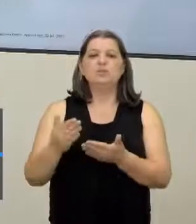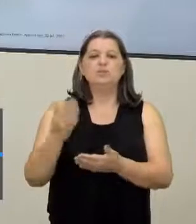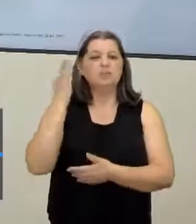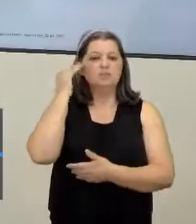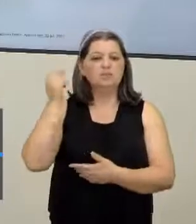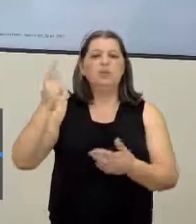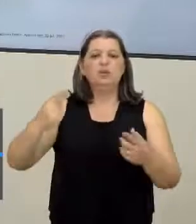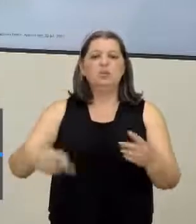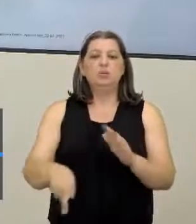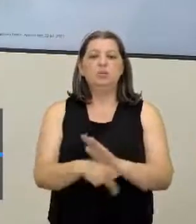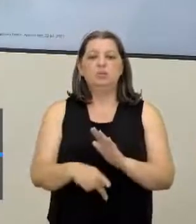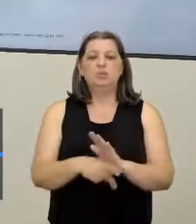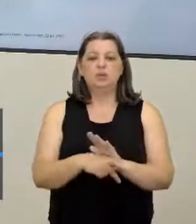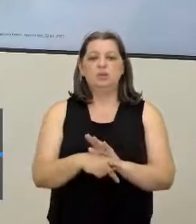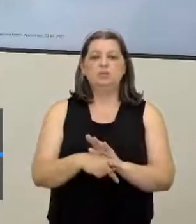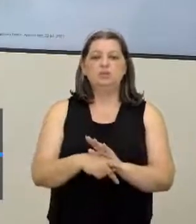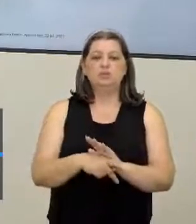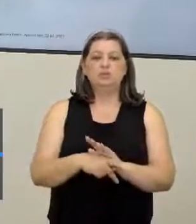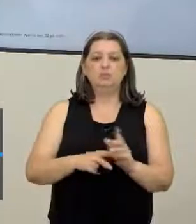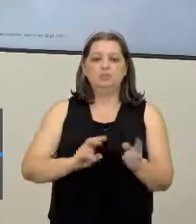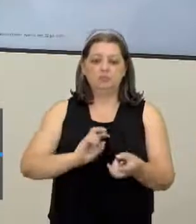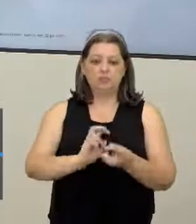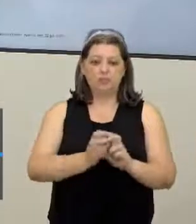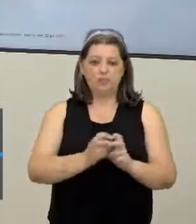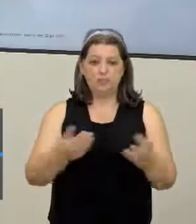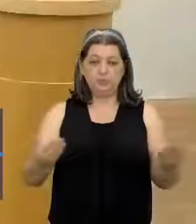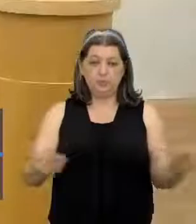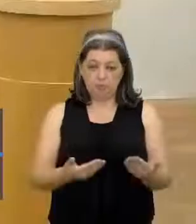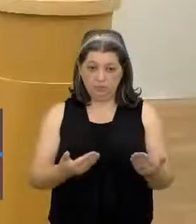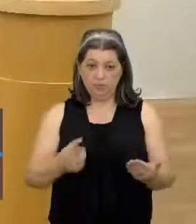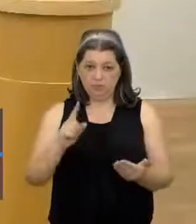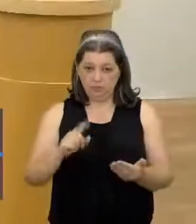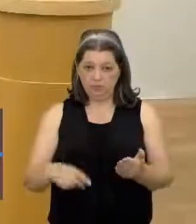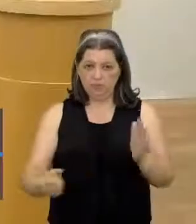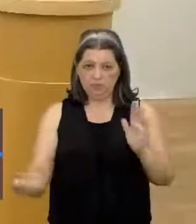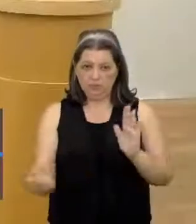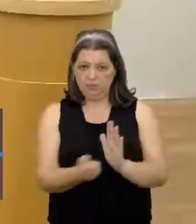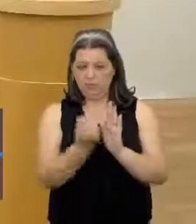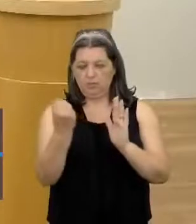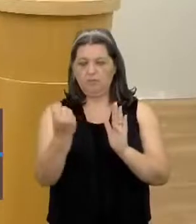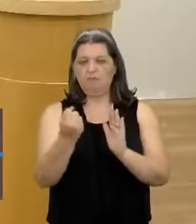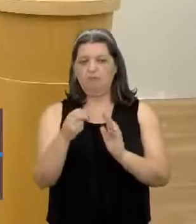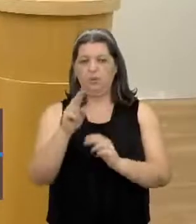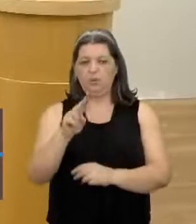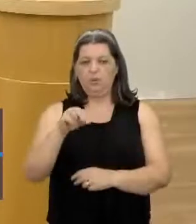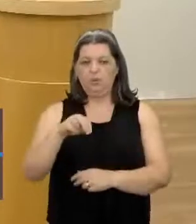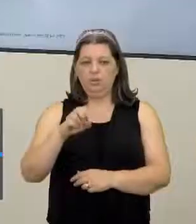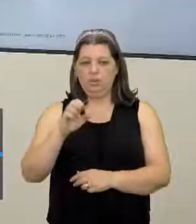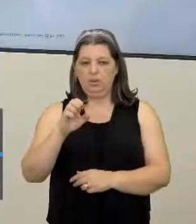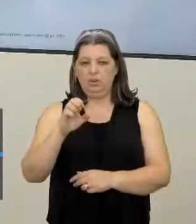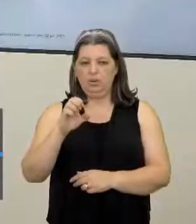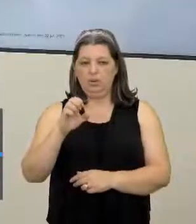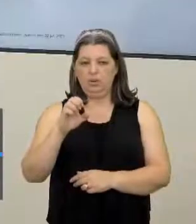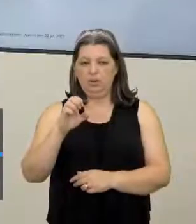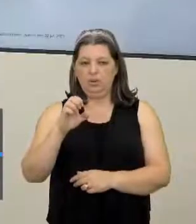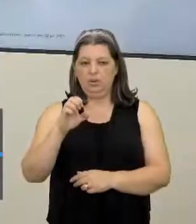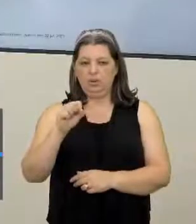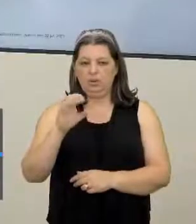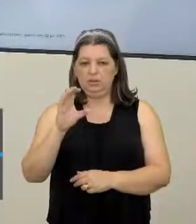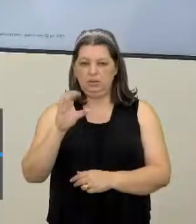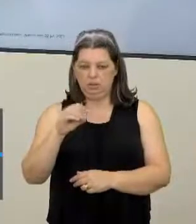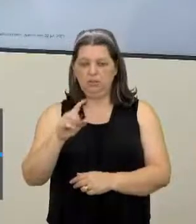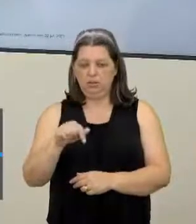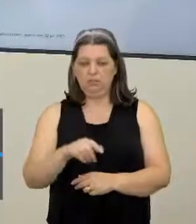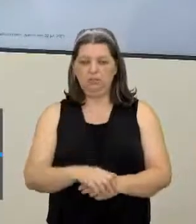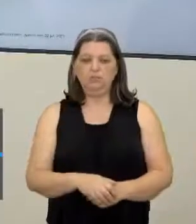hoje é um patrimônio né A capoeira hoje Ela é um patrimônio imaterial Da Unesco Que é muito mais interessante Aí de se